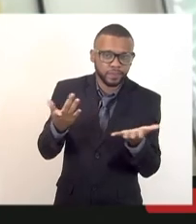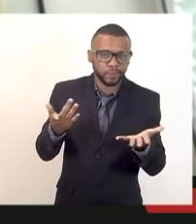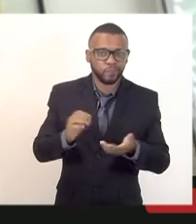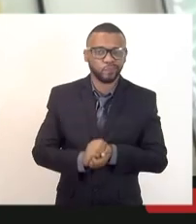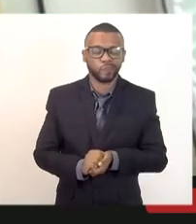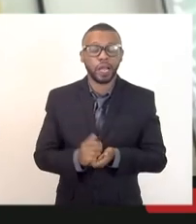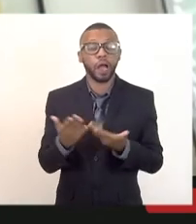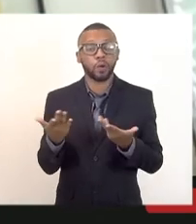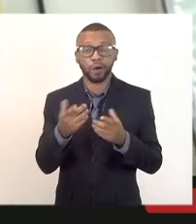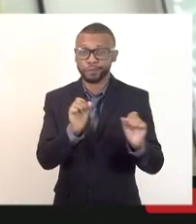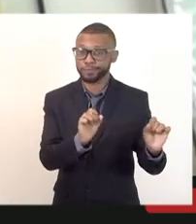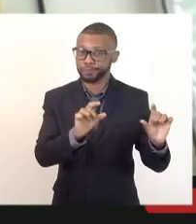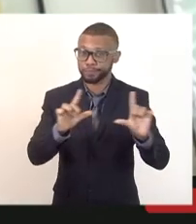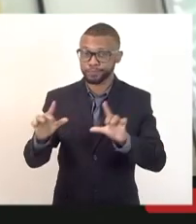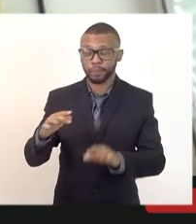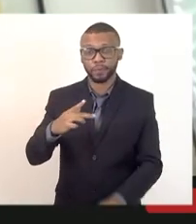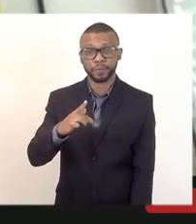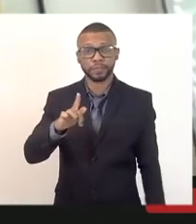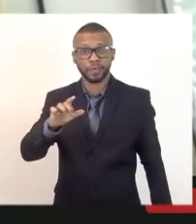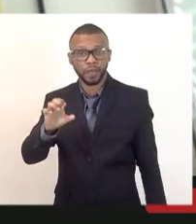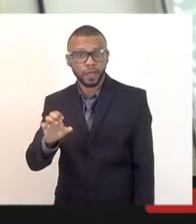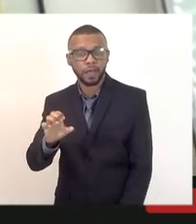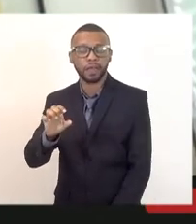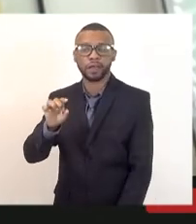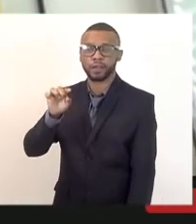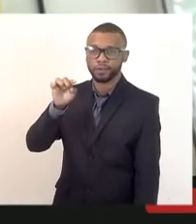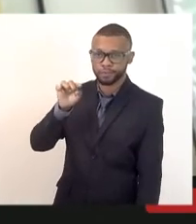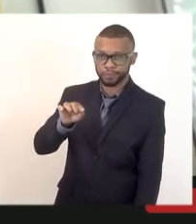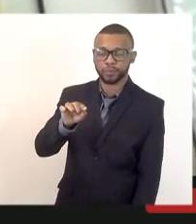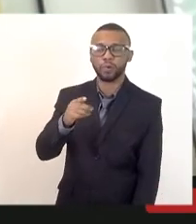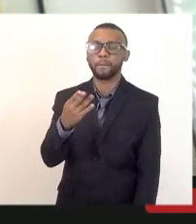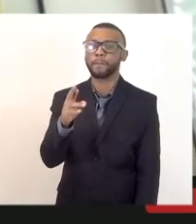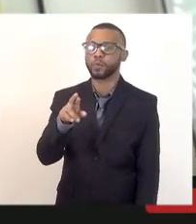o procurador de Estado, doutor Bruno, representando aqui a PGE.